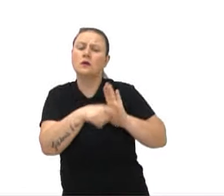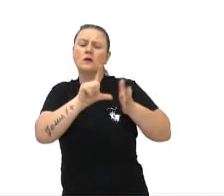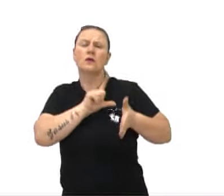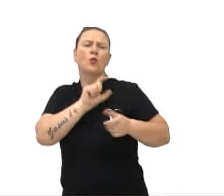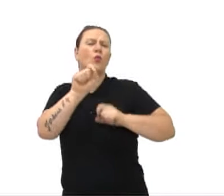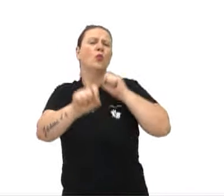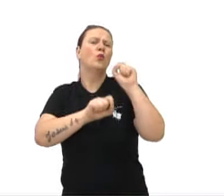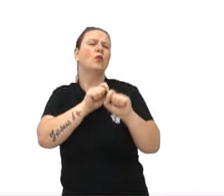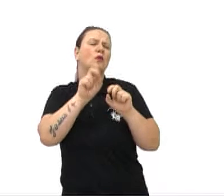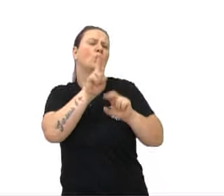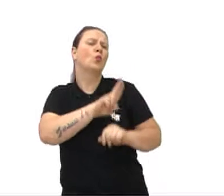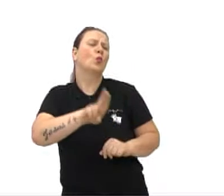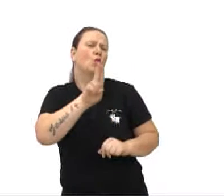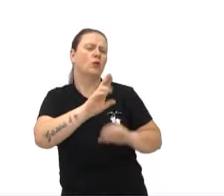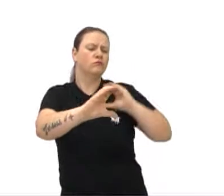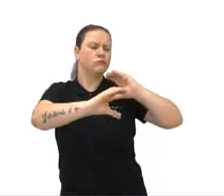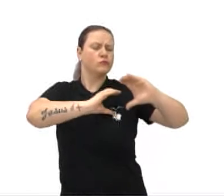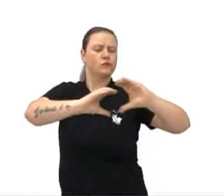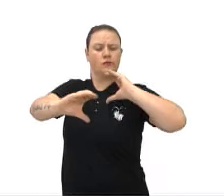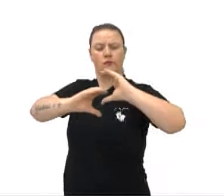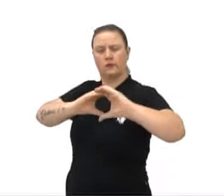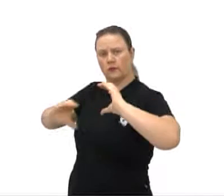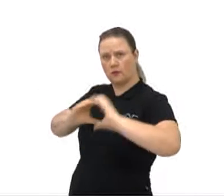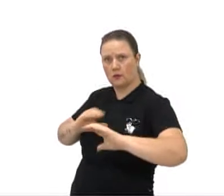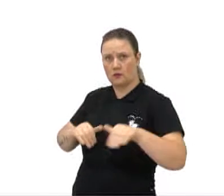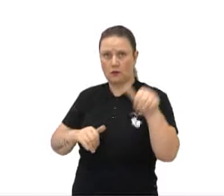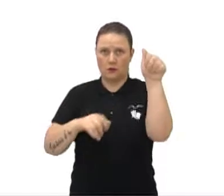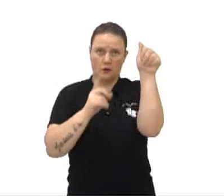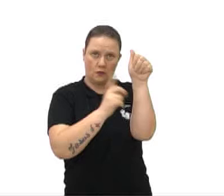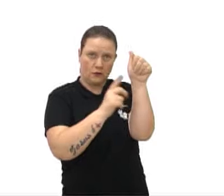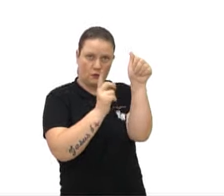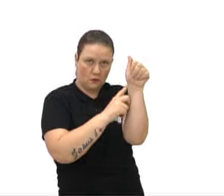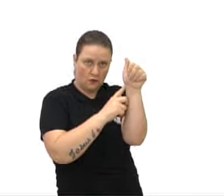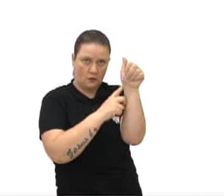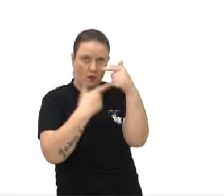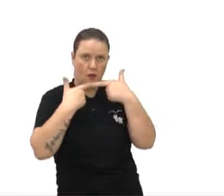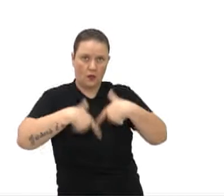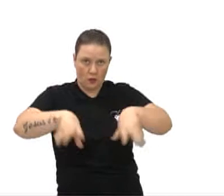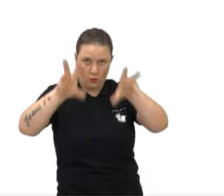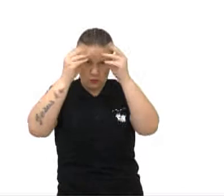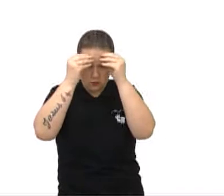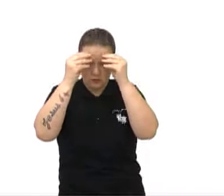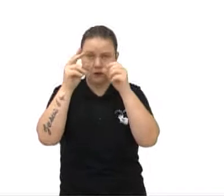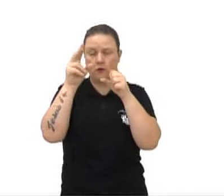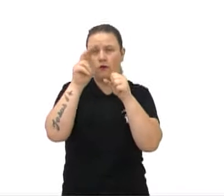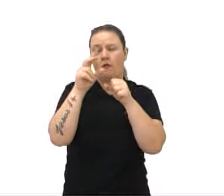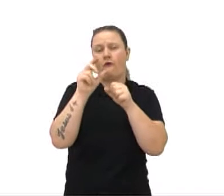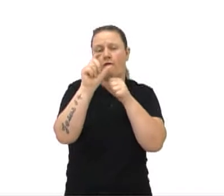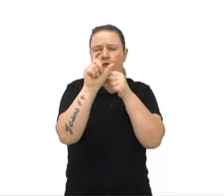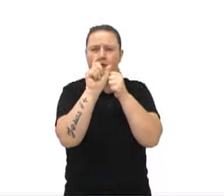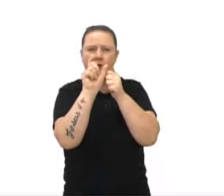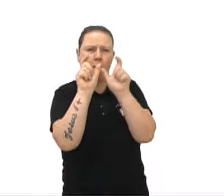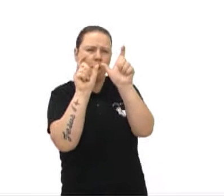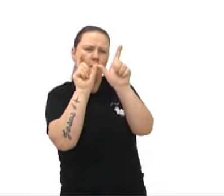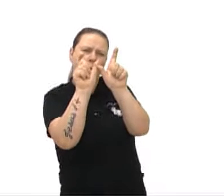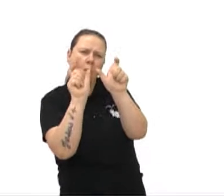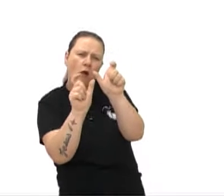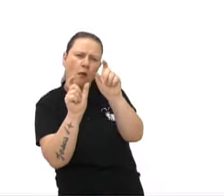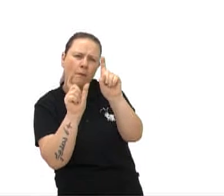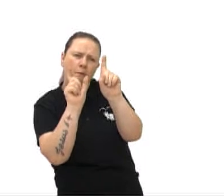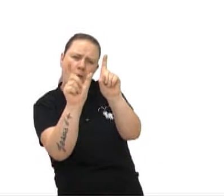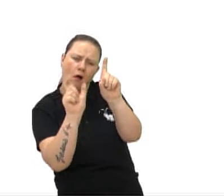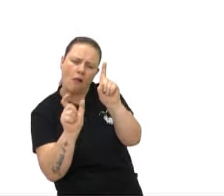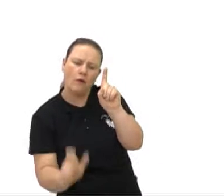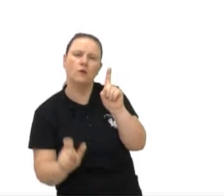utilizava para se comunicar? Alternativa A, linguagem verbal. Alternativa B, linguagem oral.